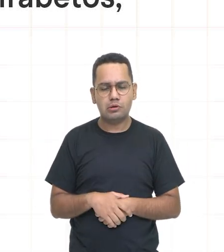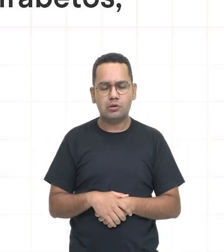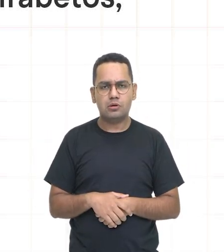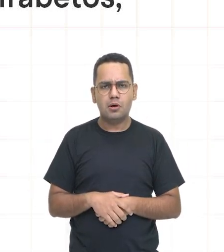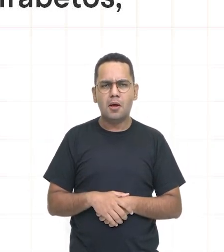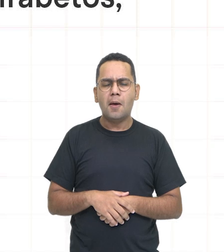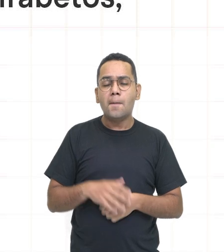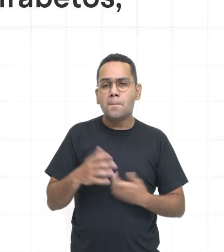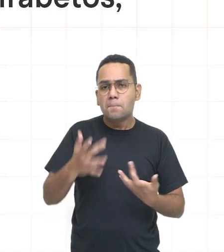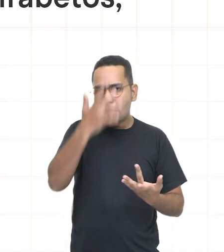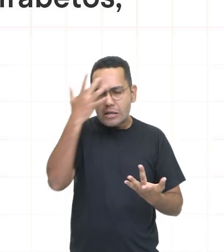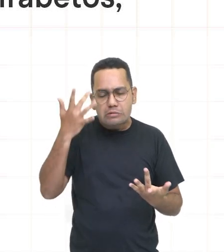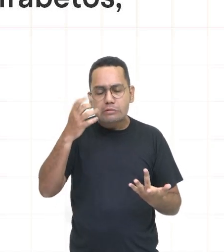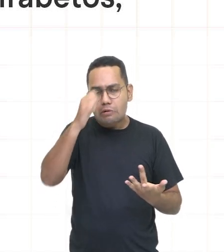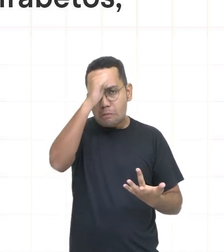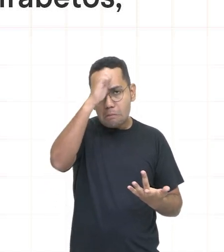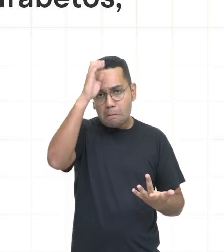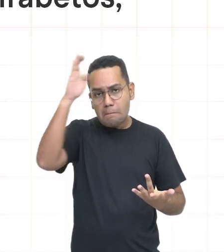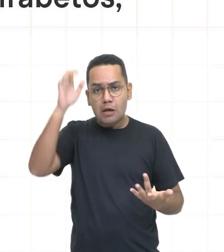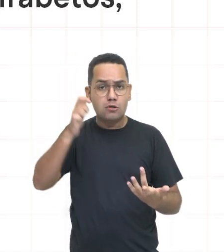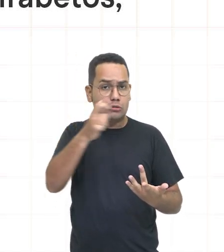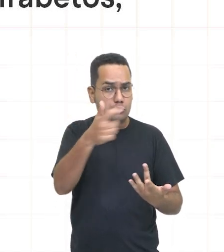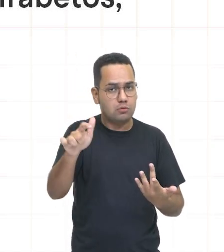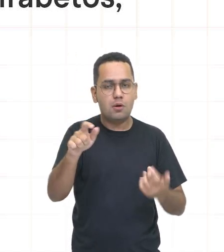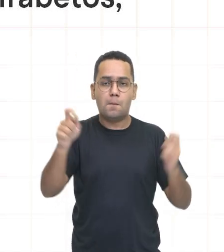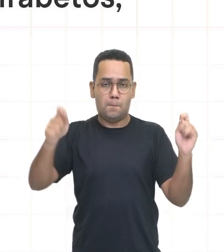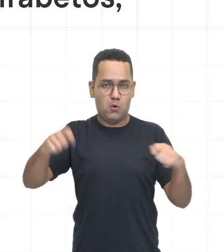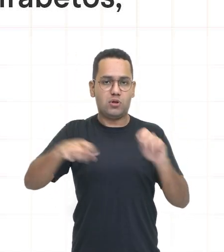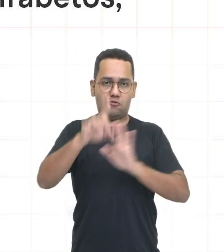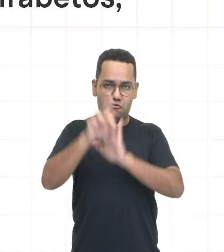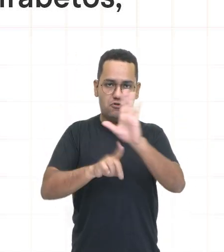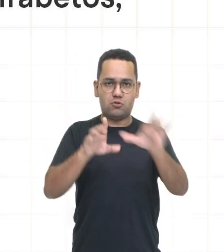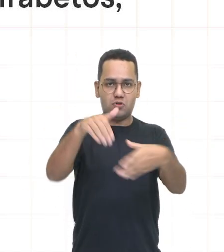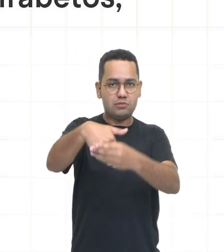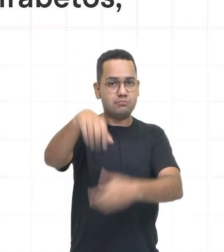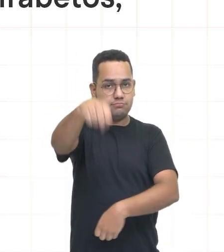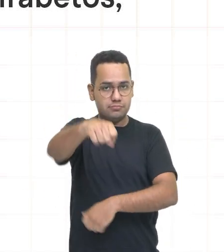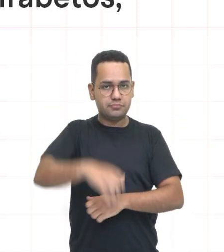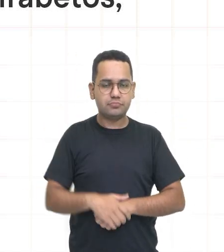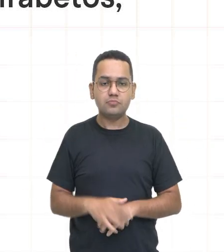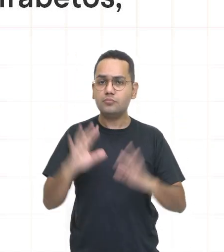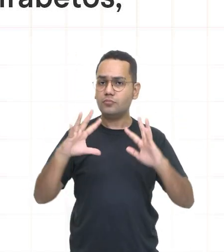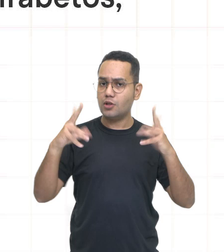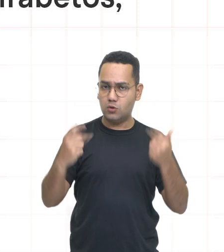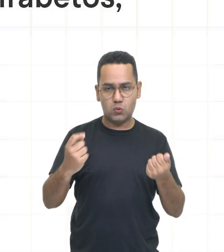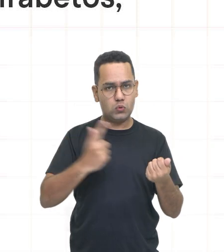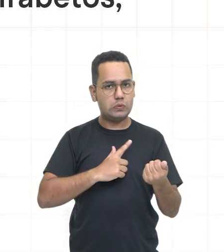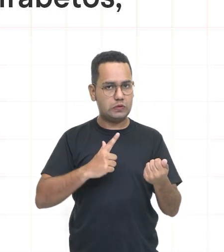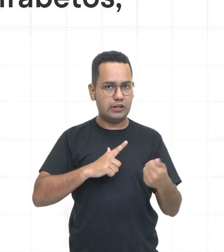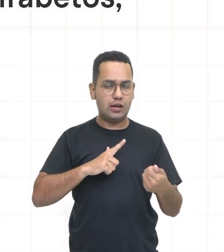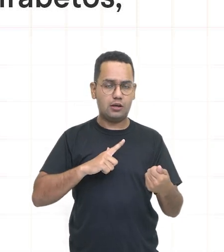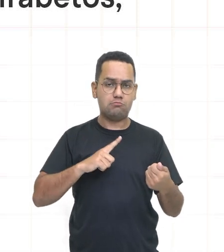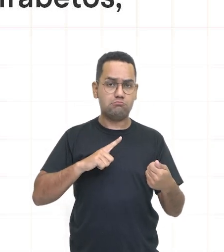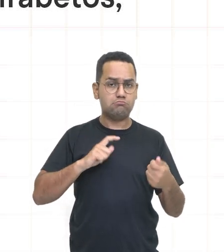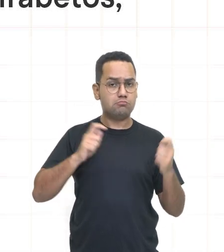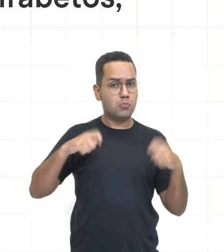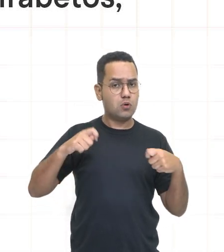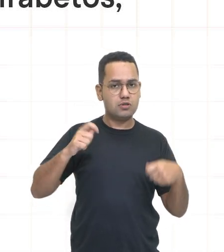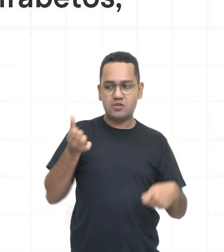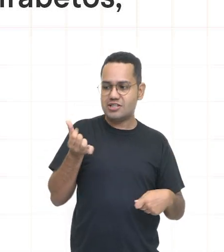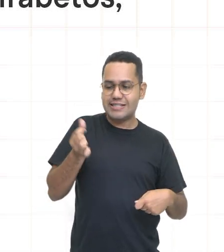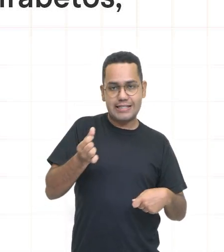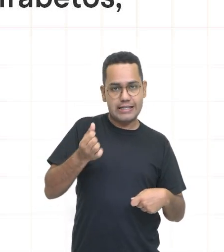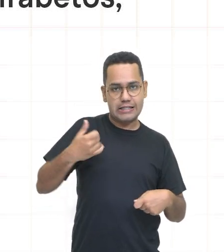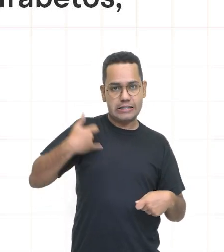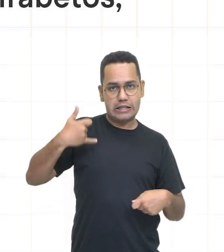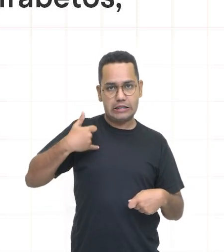Isso pra gente no dia de hoje é algo bem básico. todo mundo tem direito a voto a partir dos 16 anos sendo facultativo